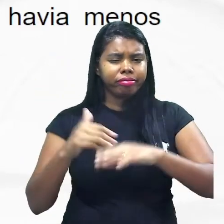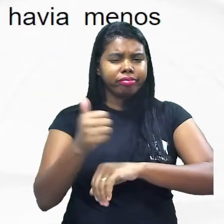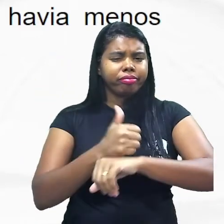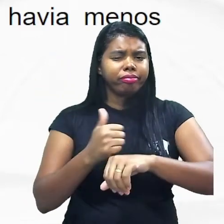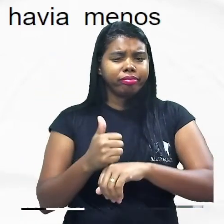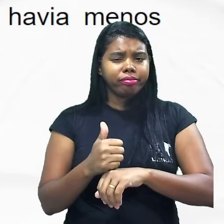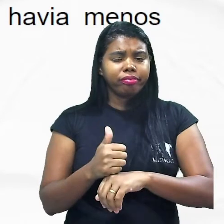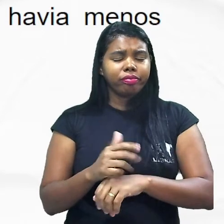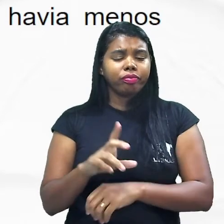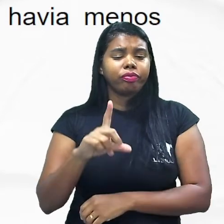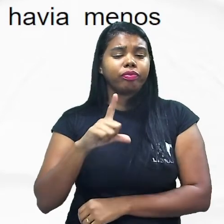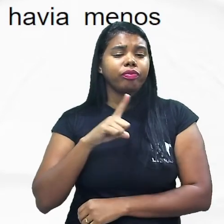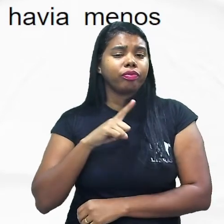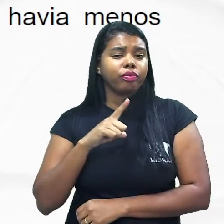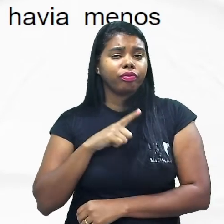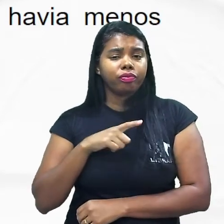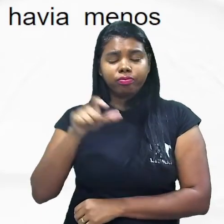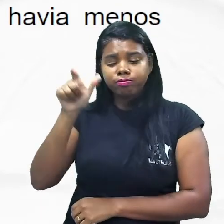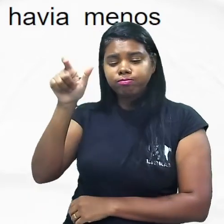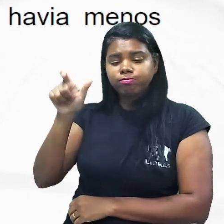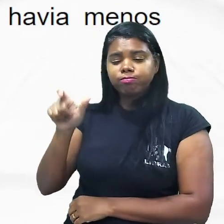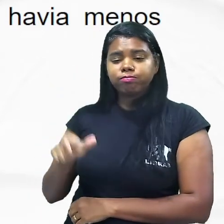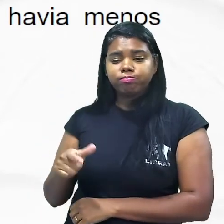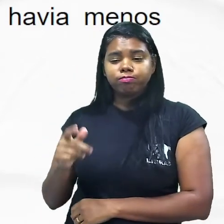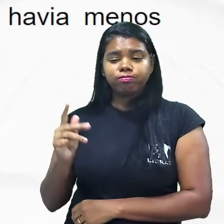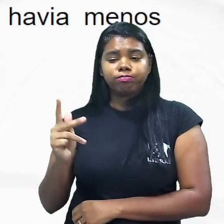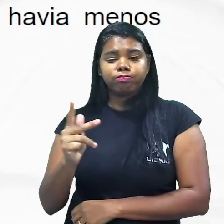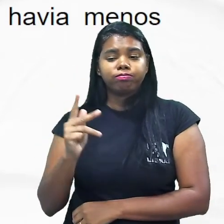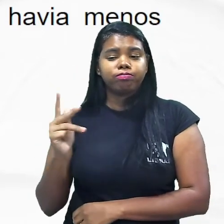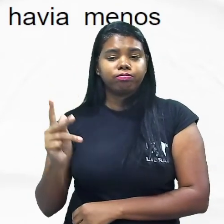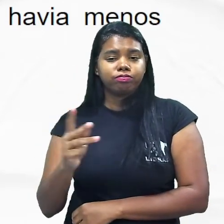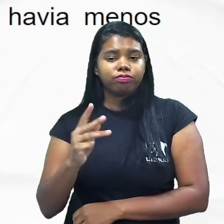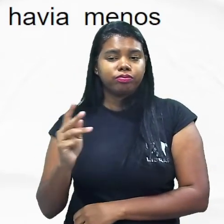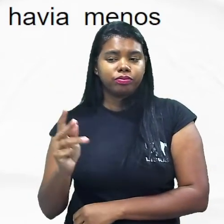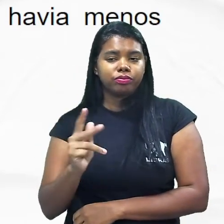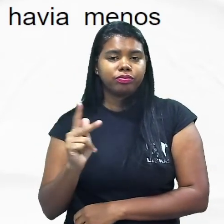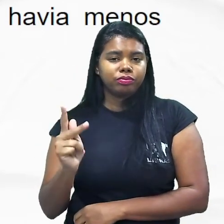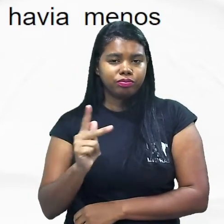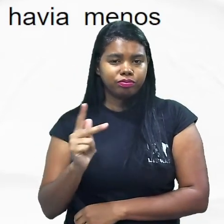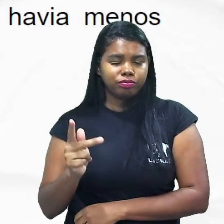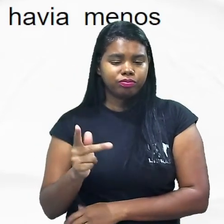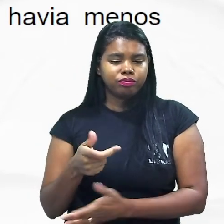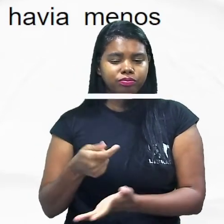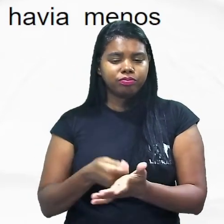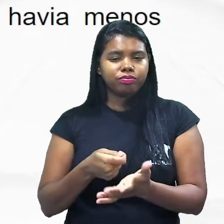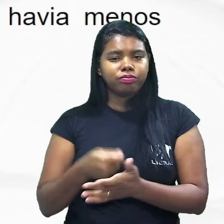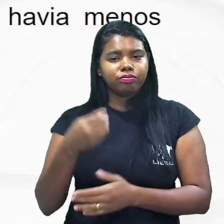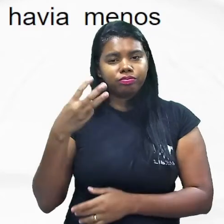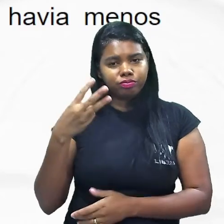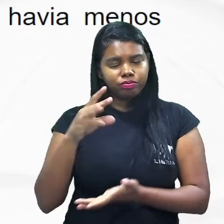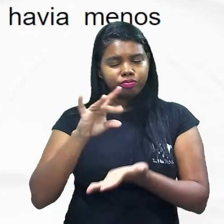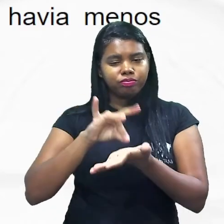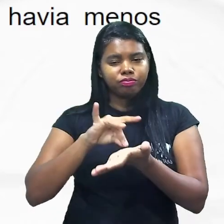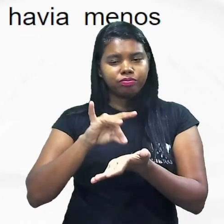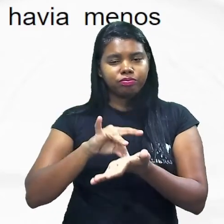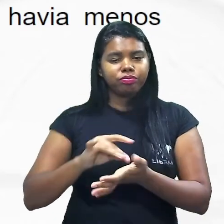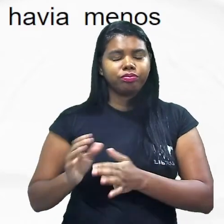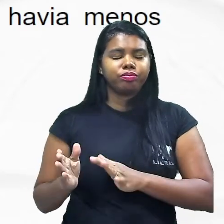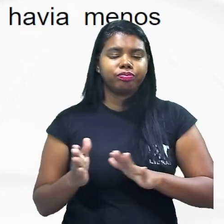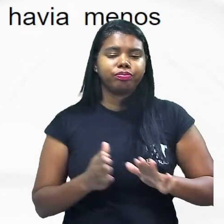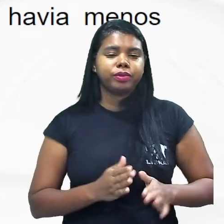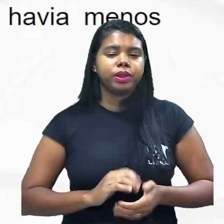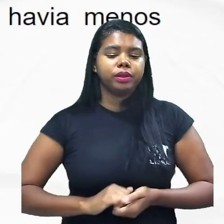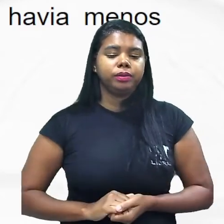haver no sentido de existir impessoal terceira pessoa de singular obrigatoriamente o item 3 está verdadeiro então aí está